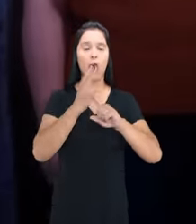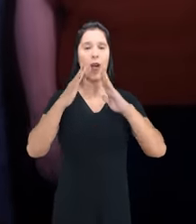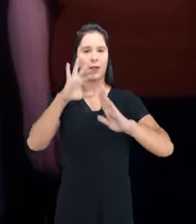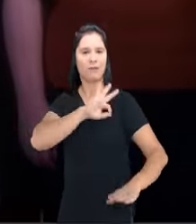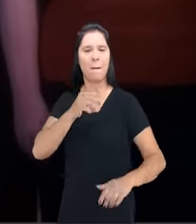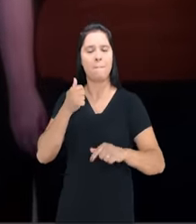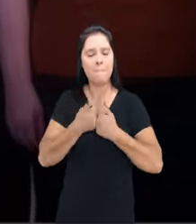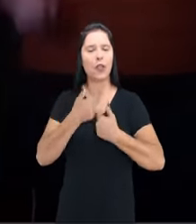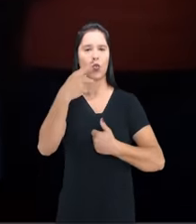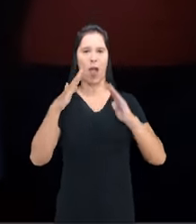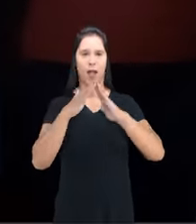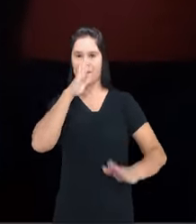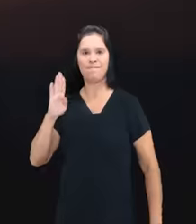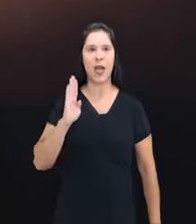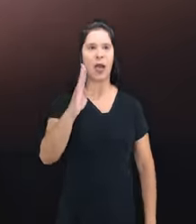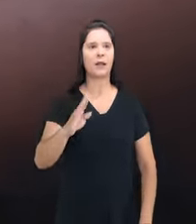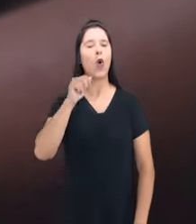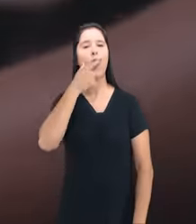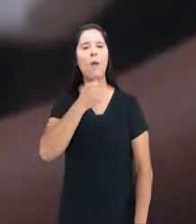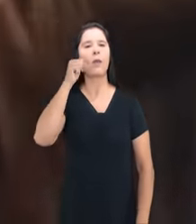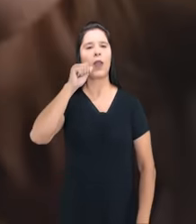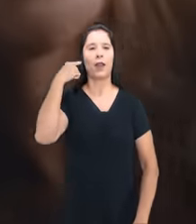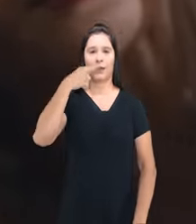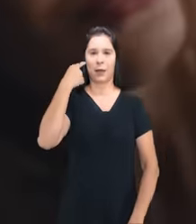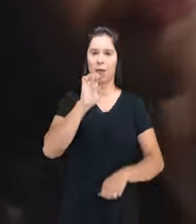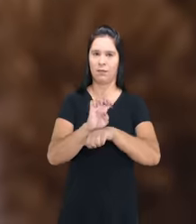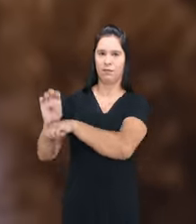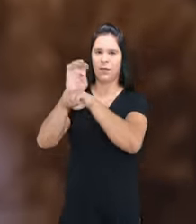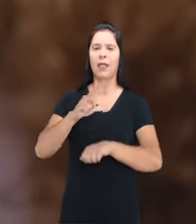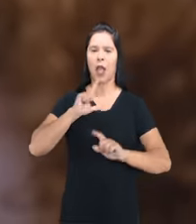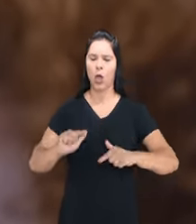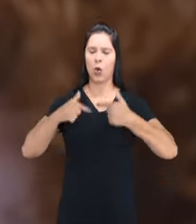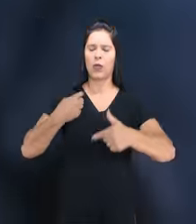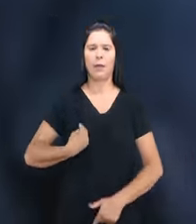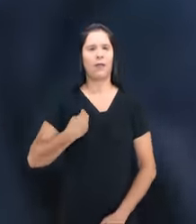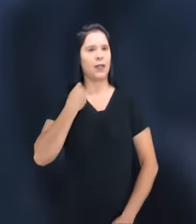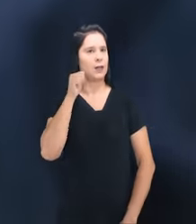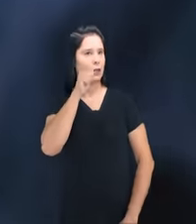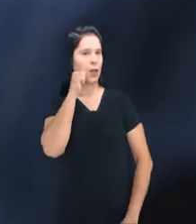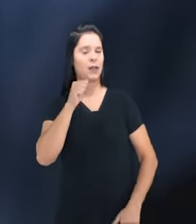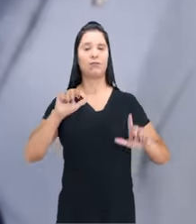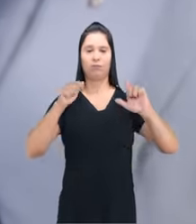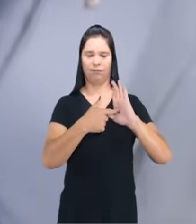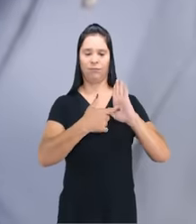a delegacia mais próxima. Chega! As deputadas e os deputados estaduais estão na luta pela vida das mulheres. Acesse o QR